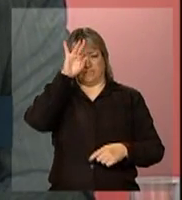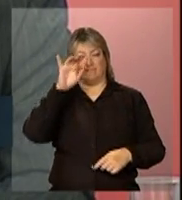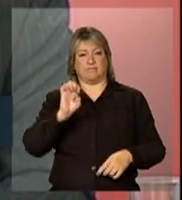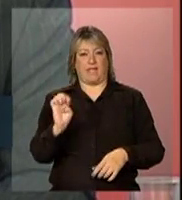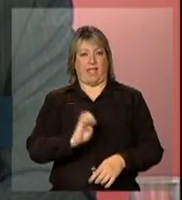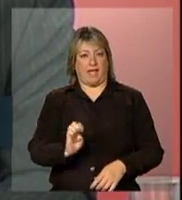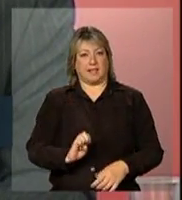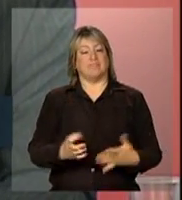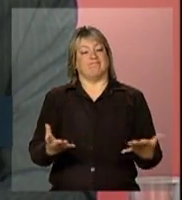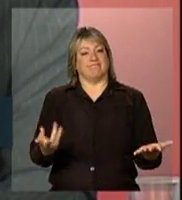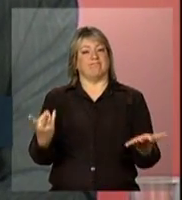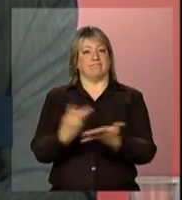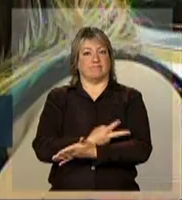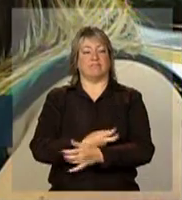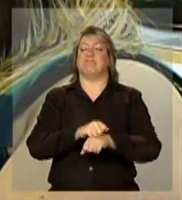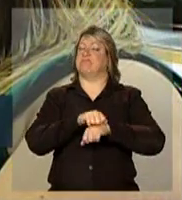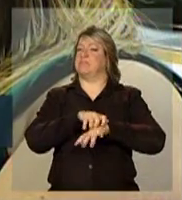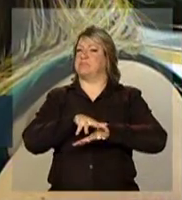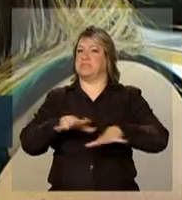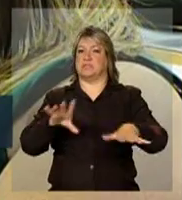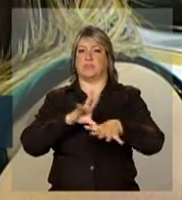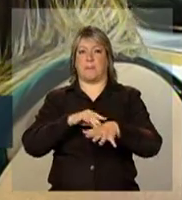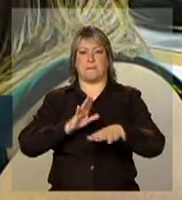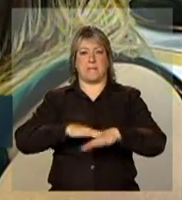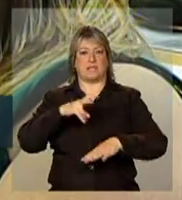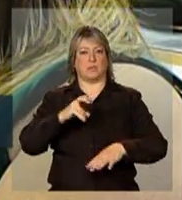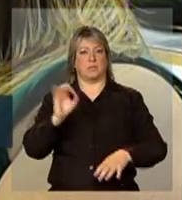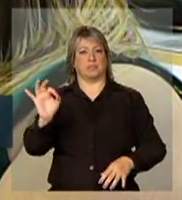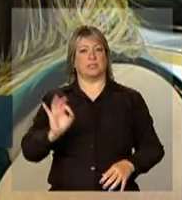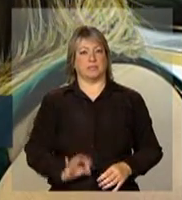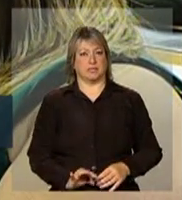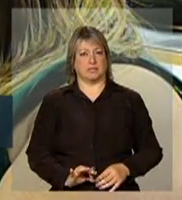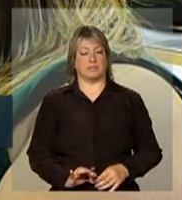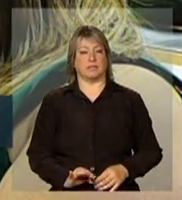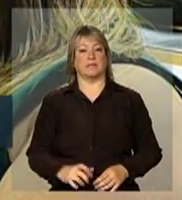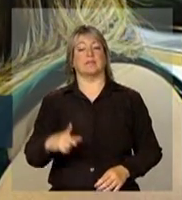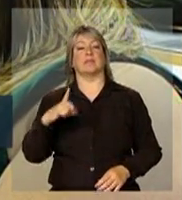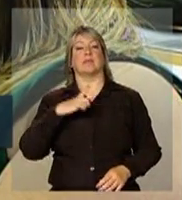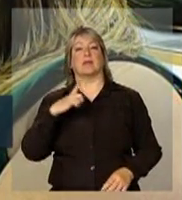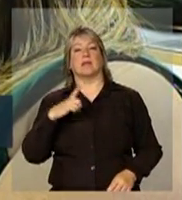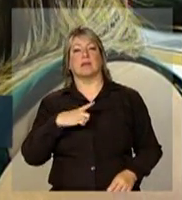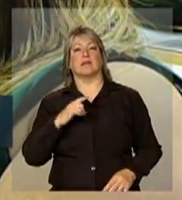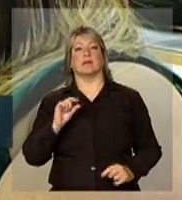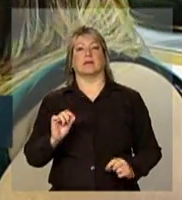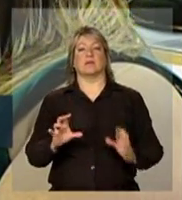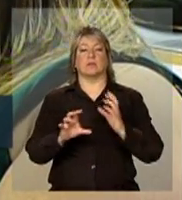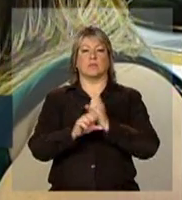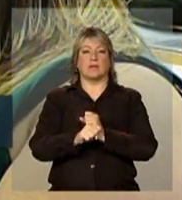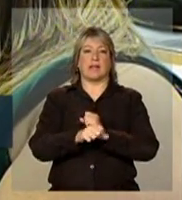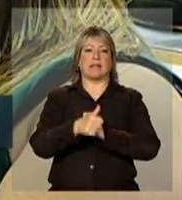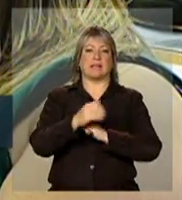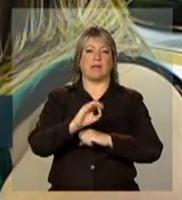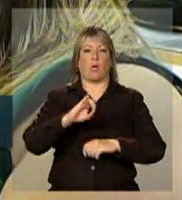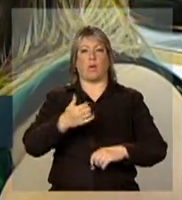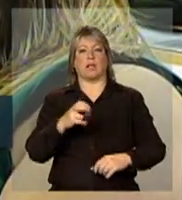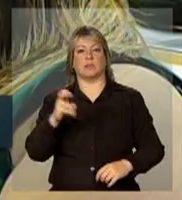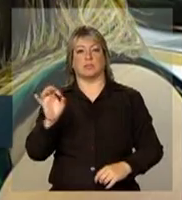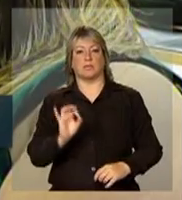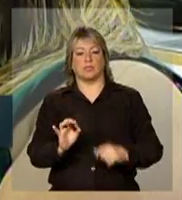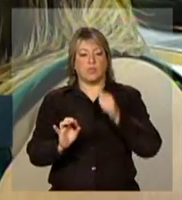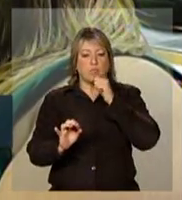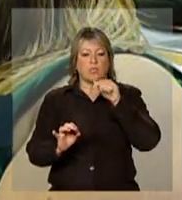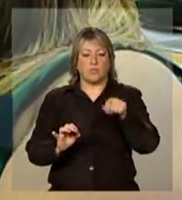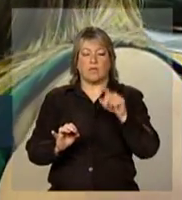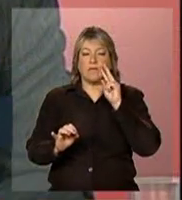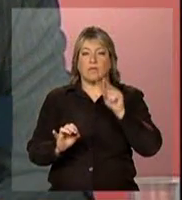Isso sem a gente desconsiderar um quase de 10%, 15% ali que está não referido. O